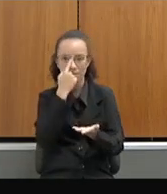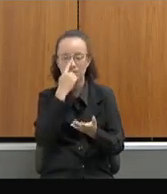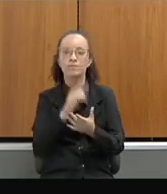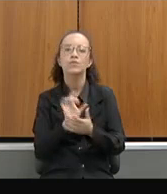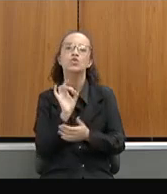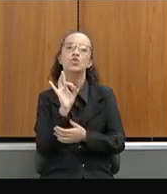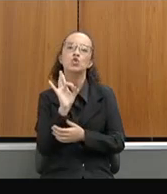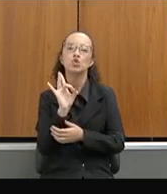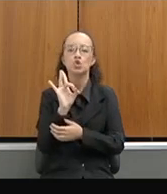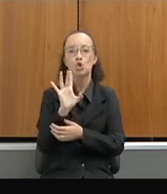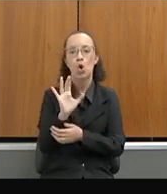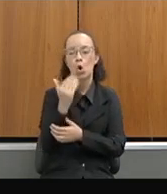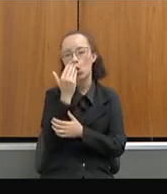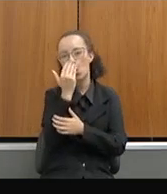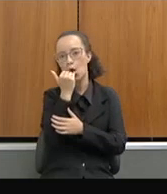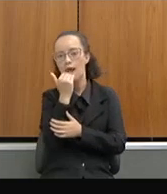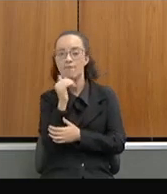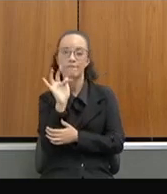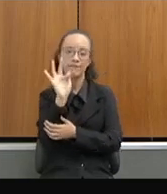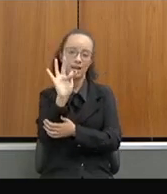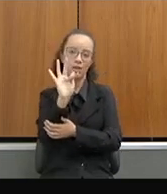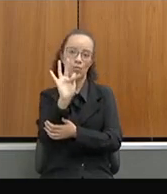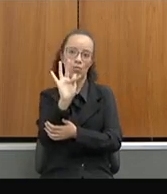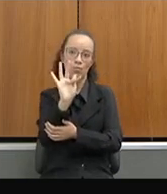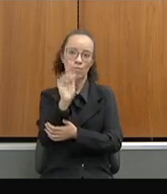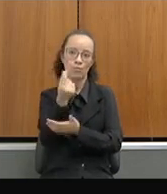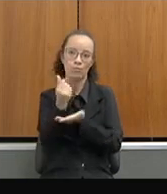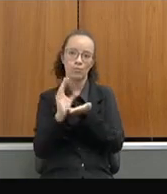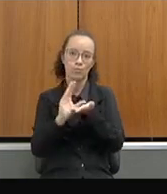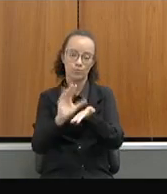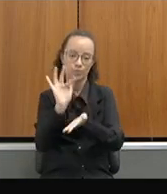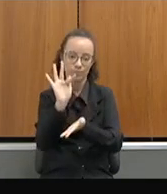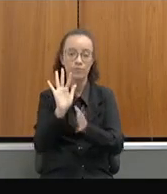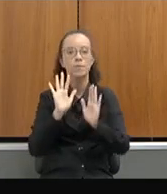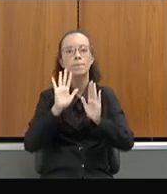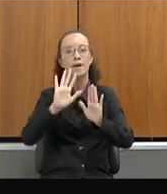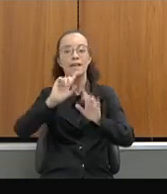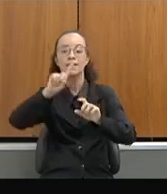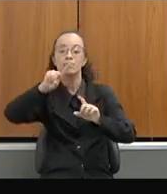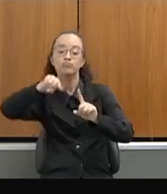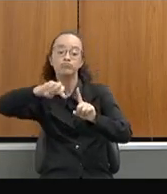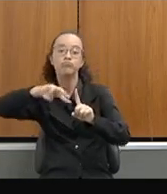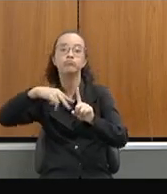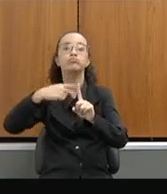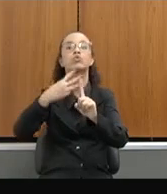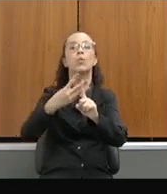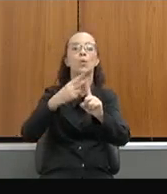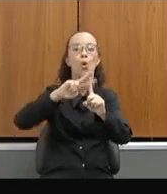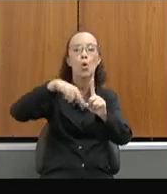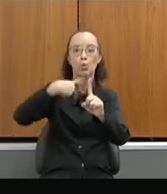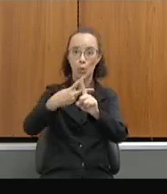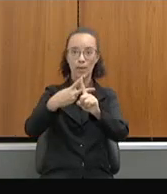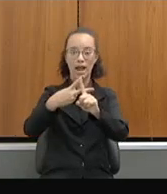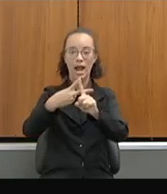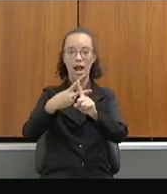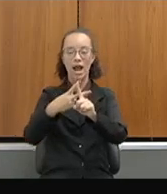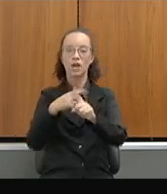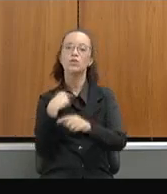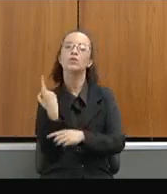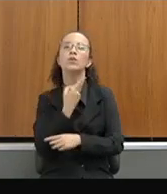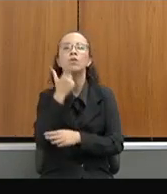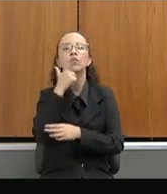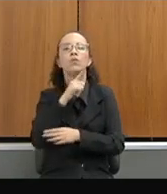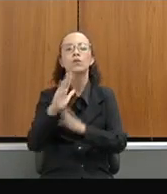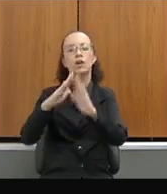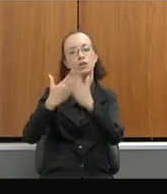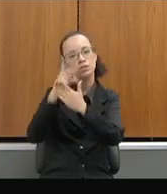depósitos da merenda federal, mas nós conseguimos retomar, dobrar a merenda, depositar de fato para o diretor de